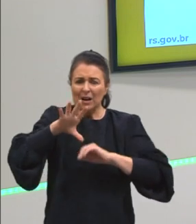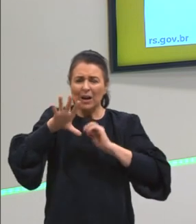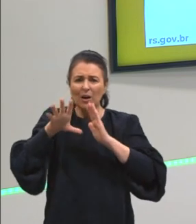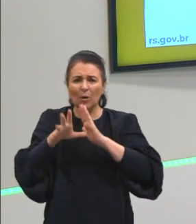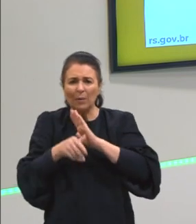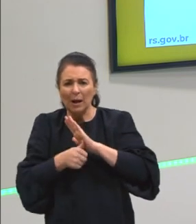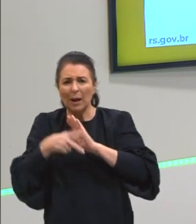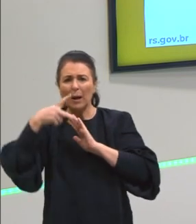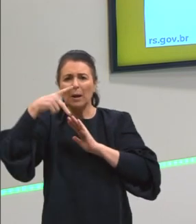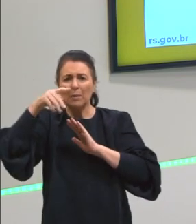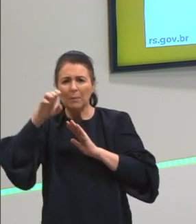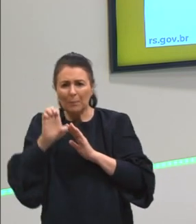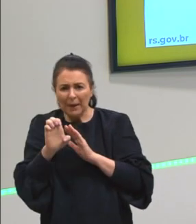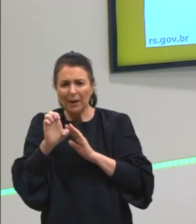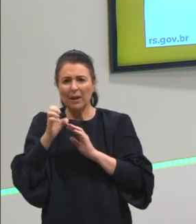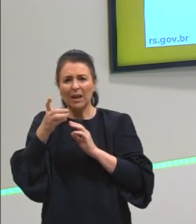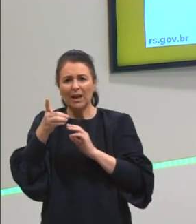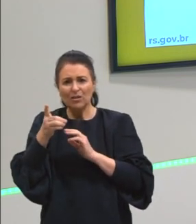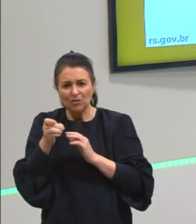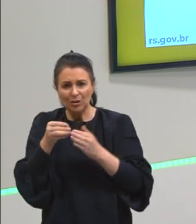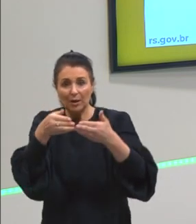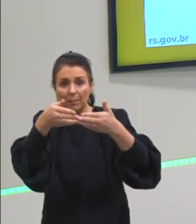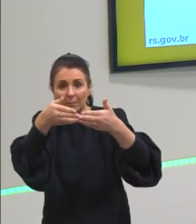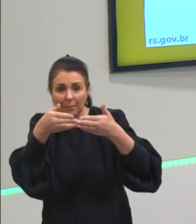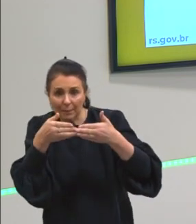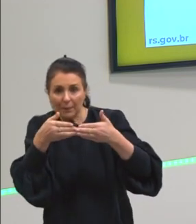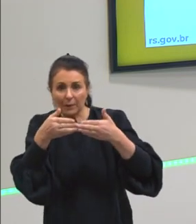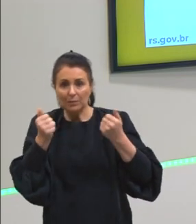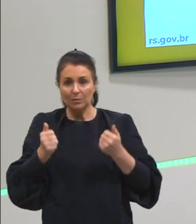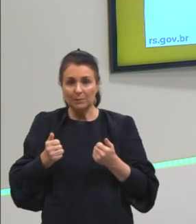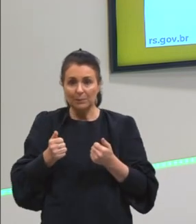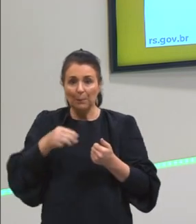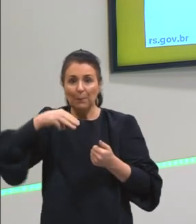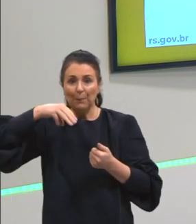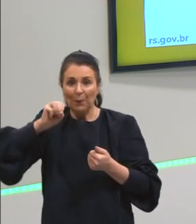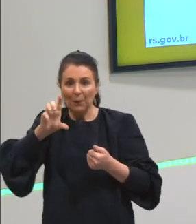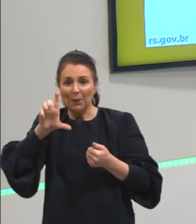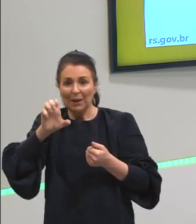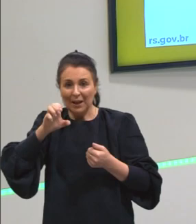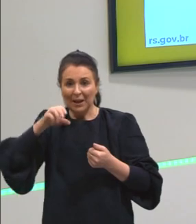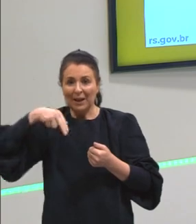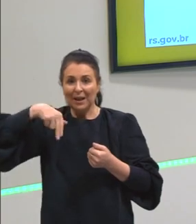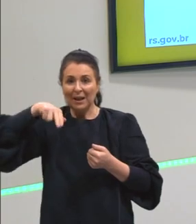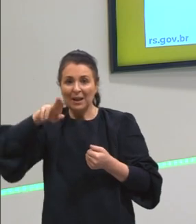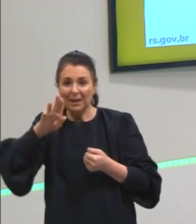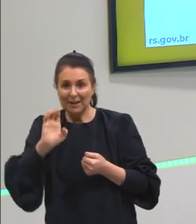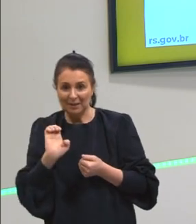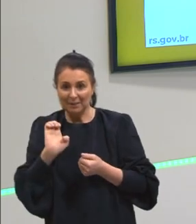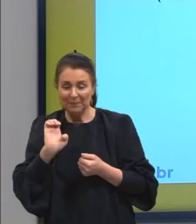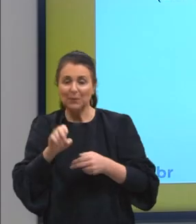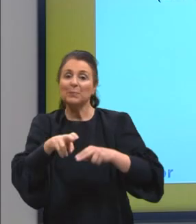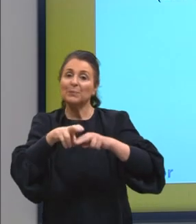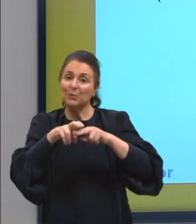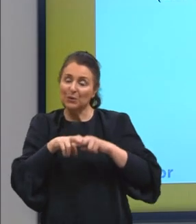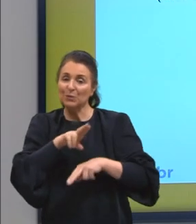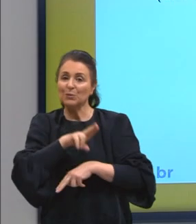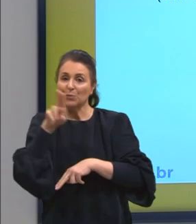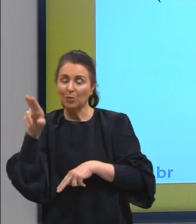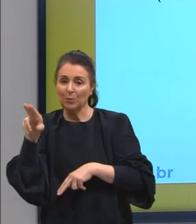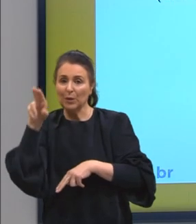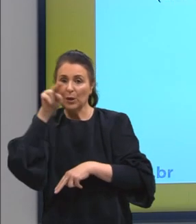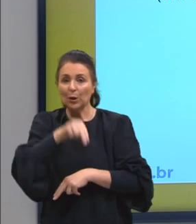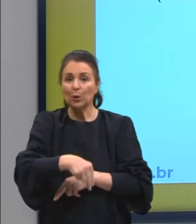de moleque, de pedir, seria uma das origens folclóricas da origem do nome pé de moleque, né? Na região norte, temos